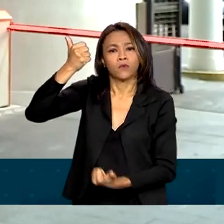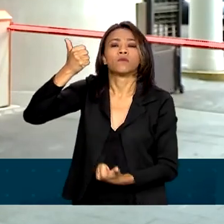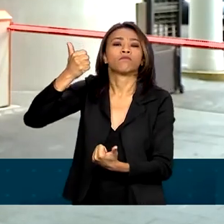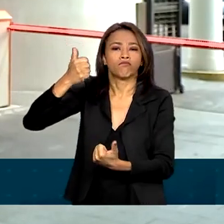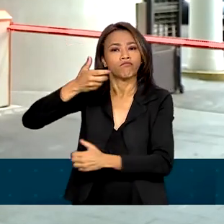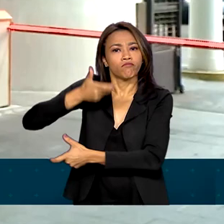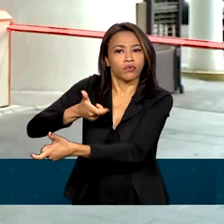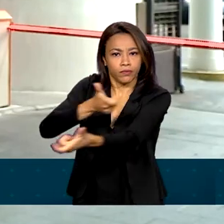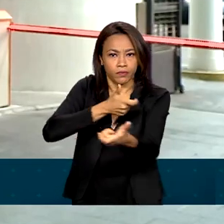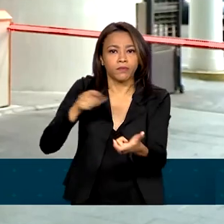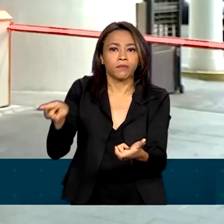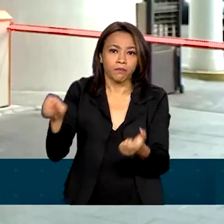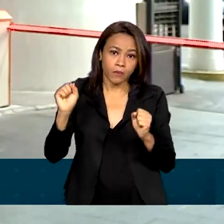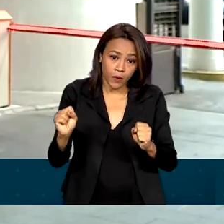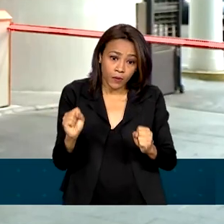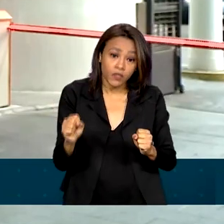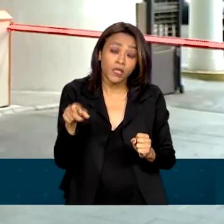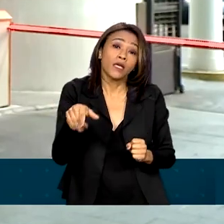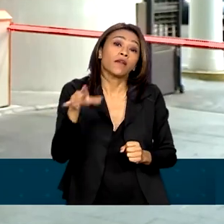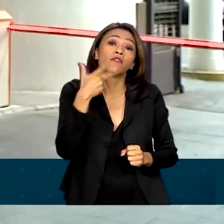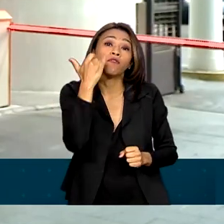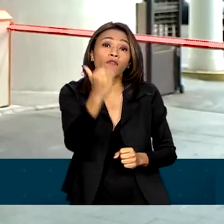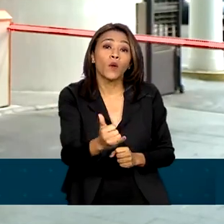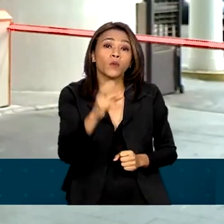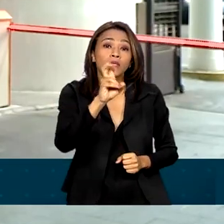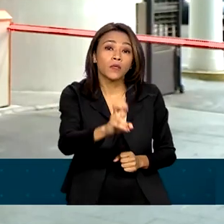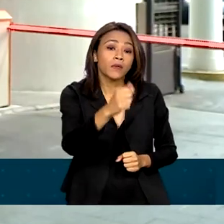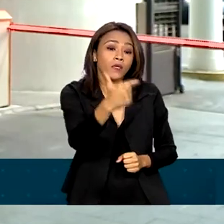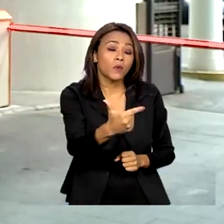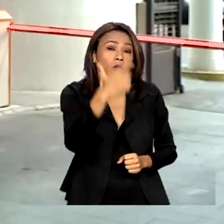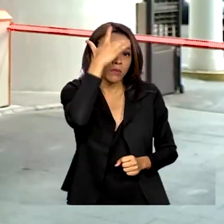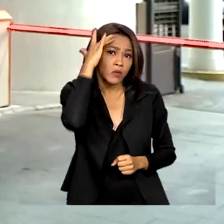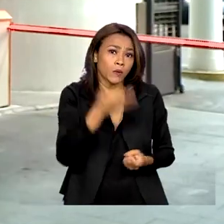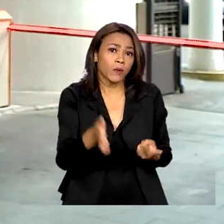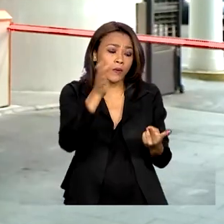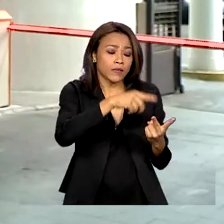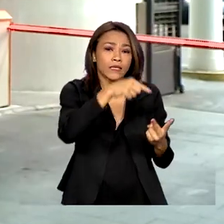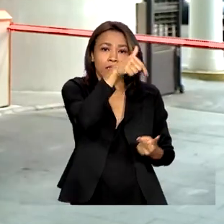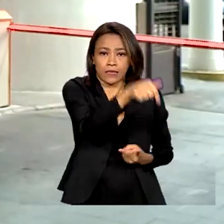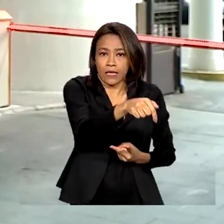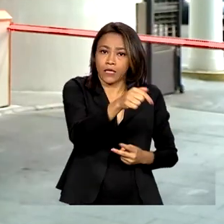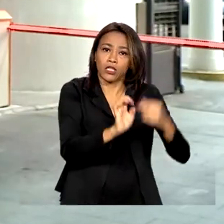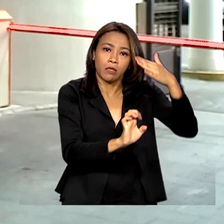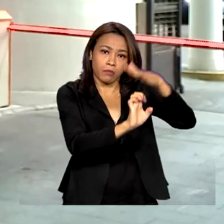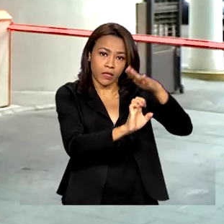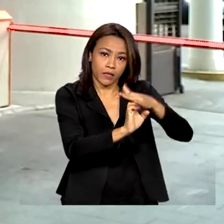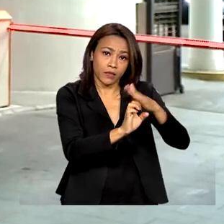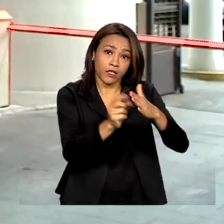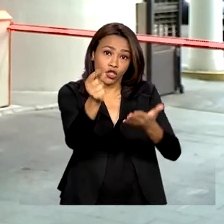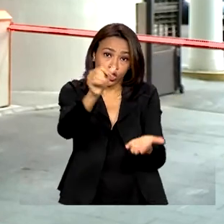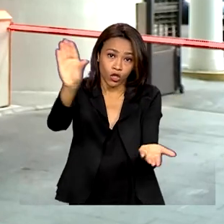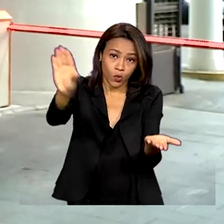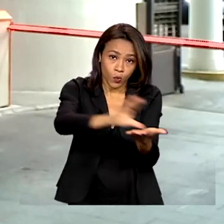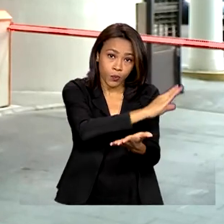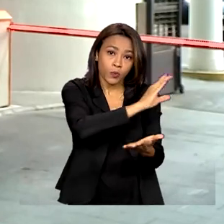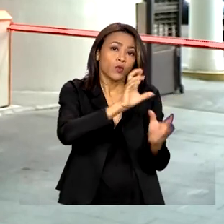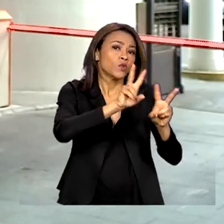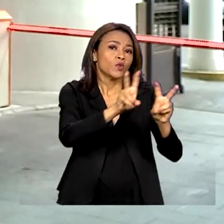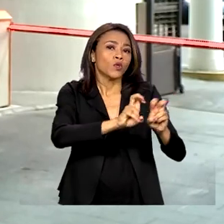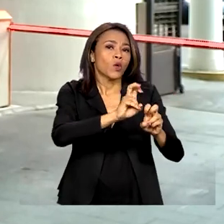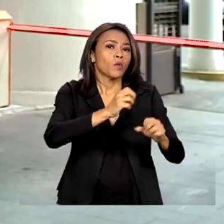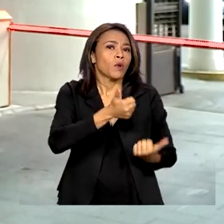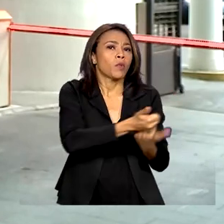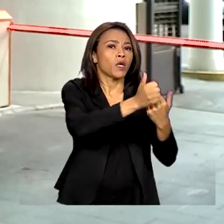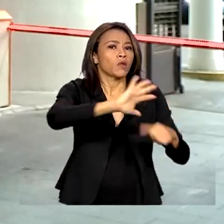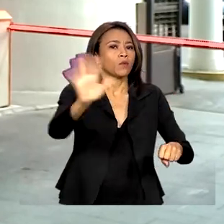Advocacia Geral da União revelou que 52 pessoas e sete empresas financiaram os atos golpistas. Todas essas pessoas vão